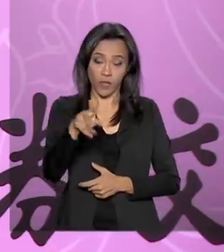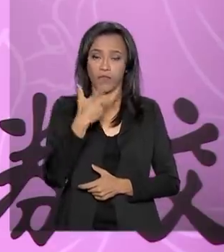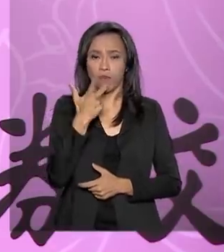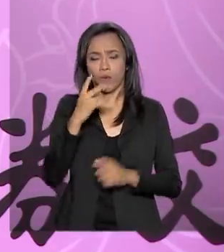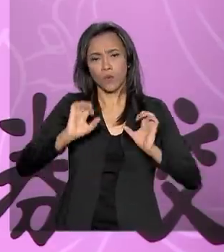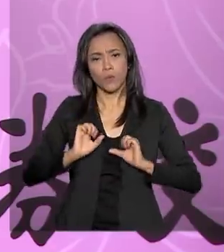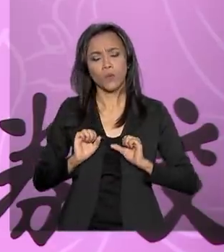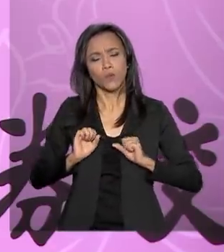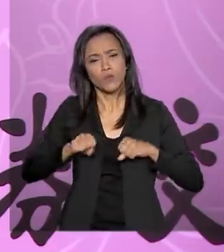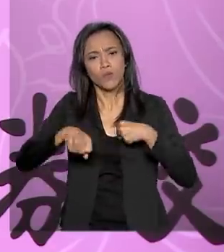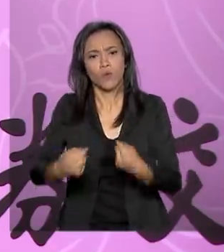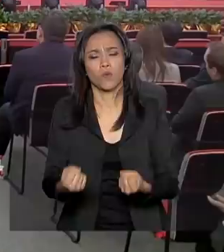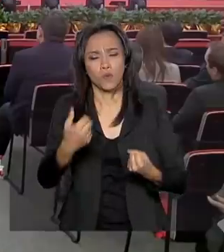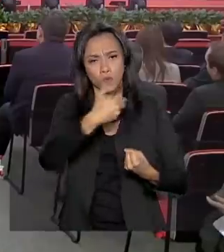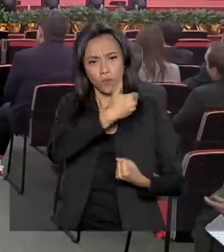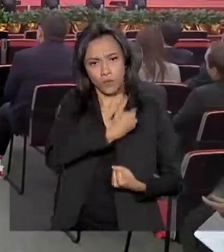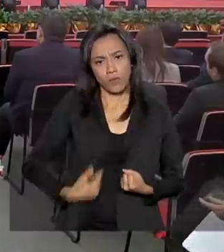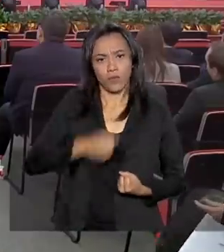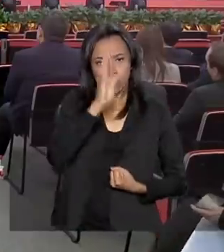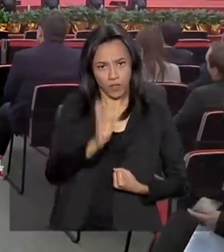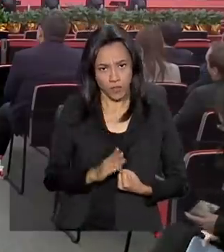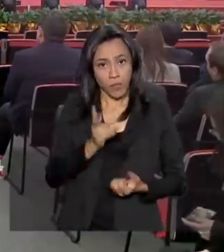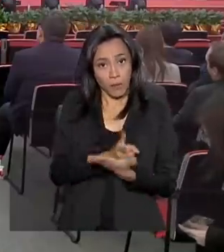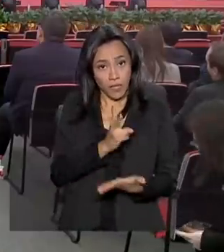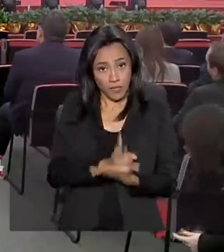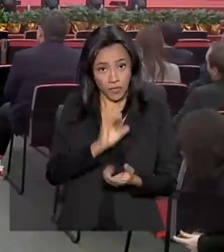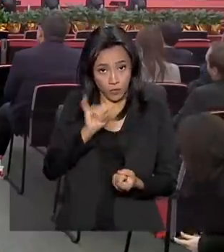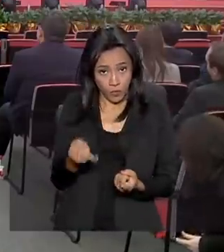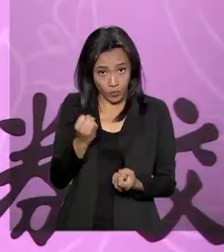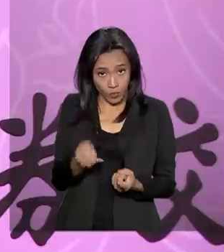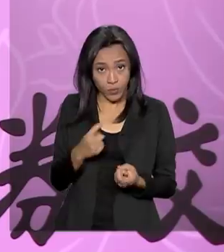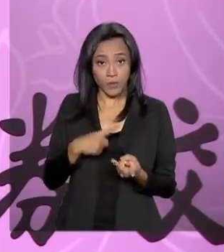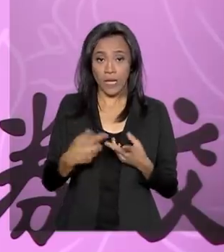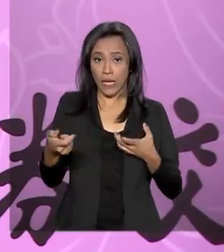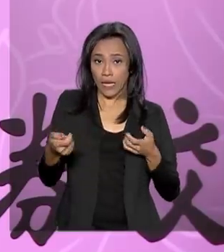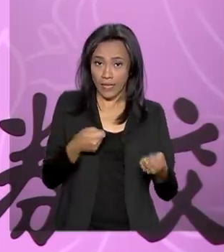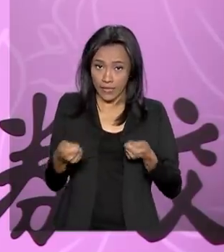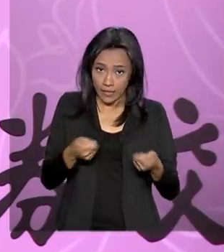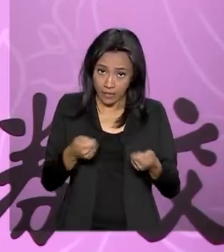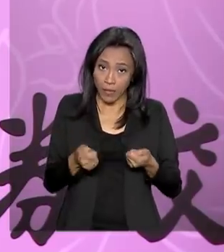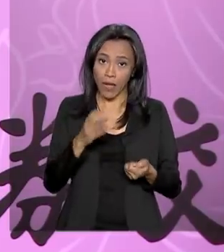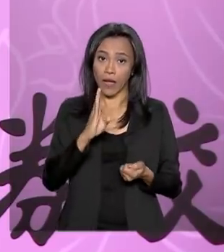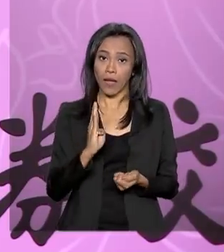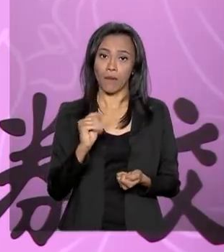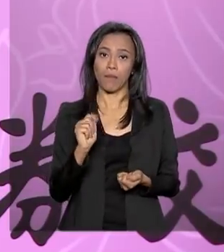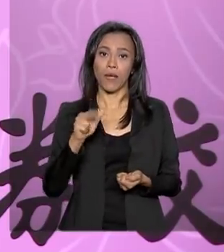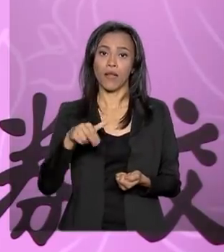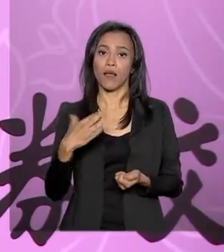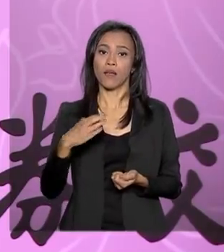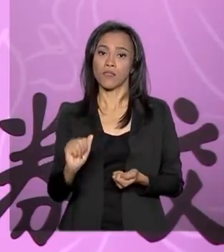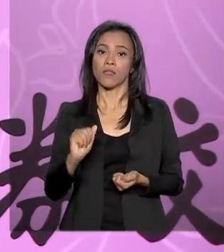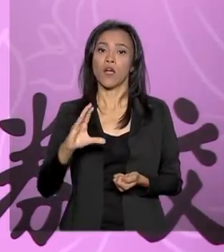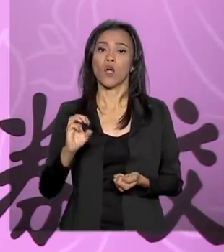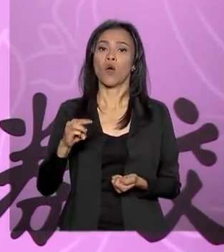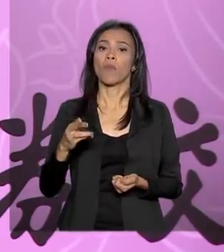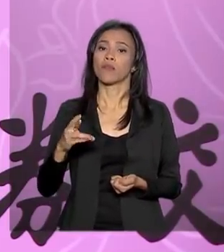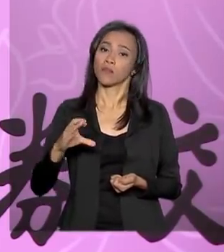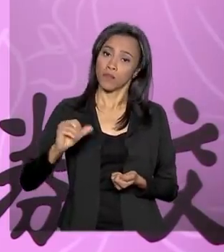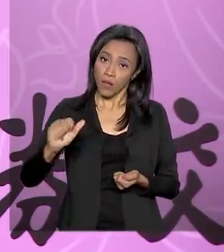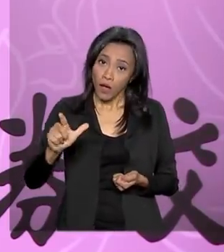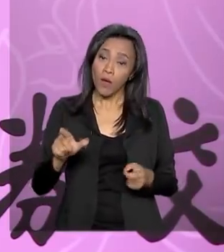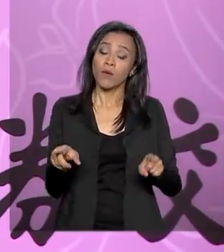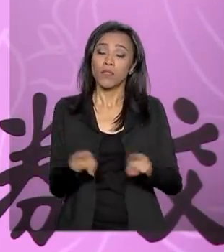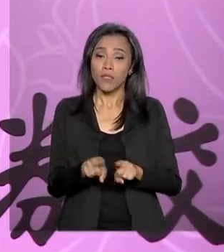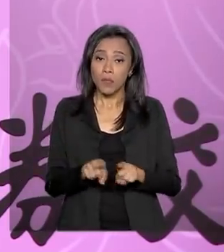manter as taxas de juros baixas, equilibrar a balança comercial e manter a atividade industrial. E citou a agenda de